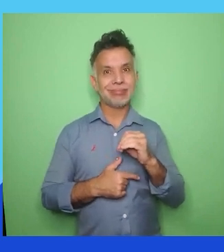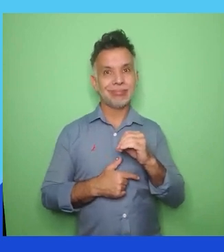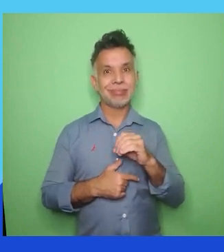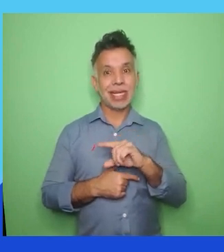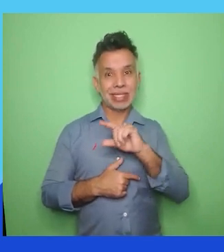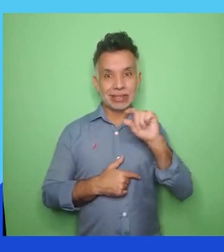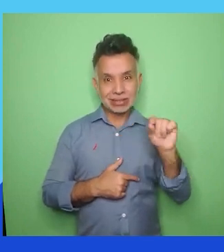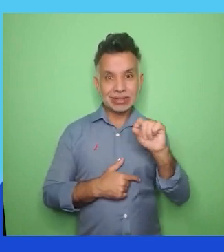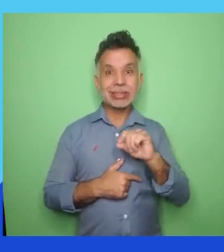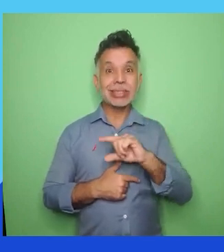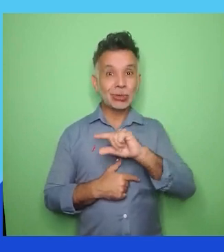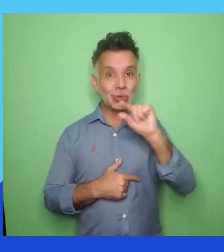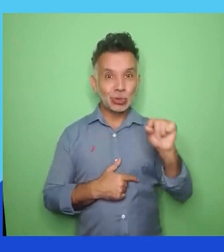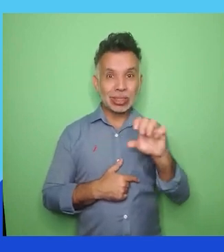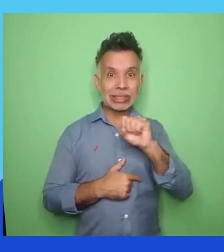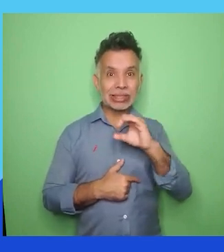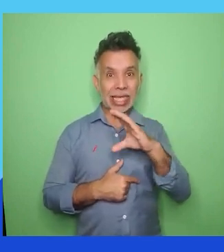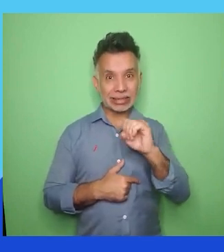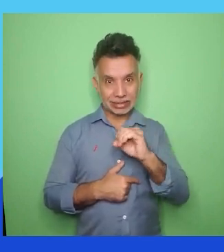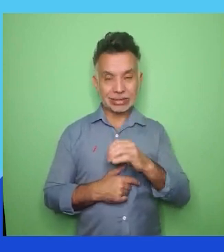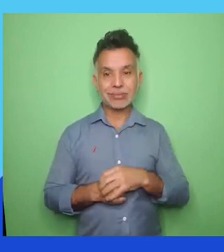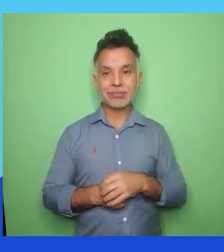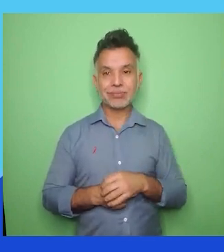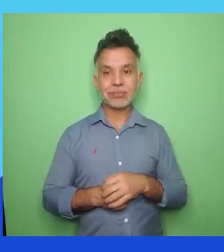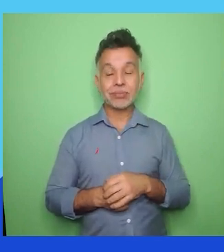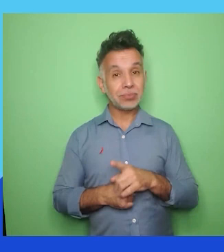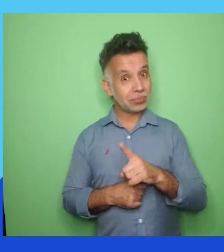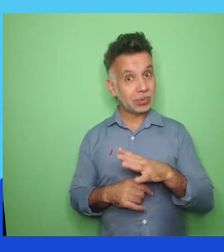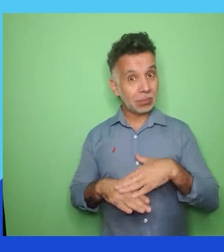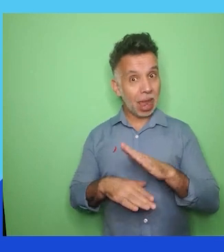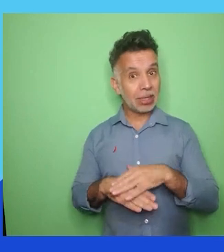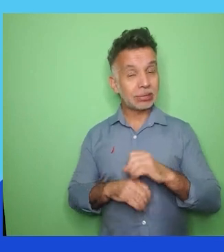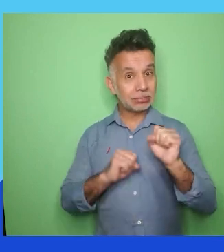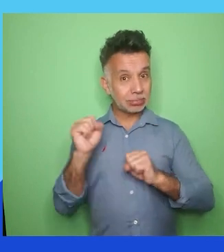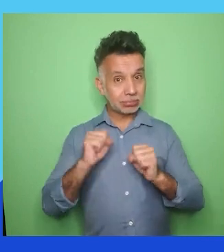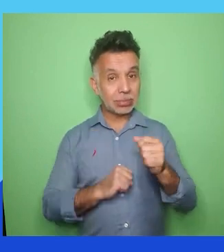GPTW Mulher. Assim como Sesc Rio Grande do Sul.